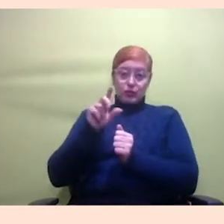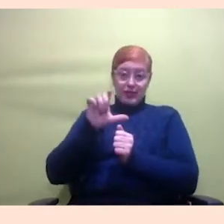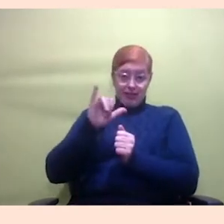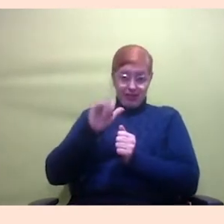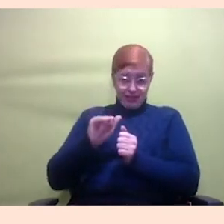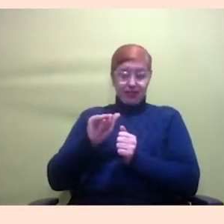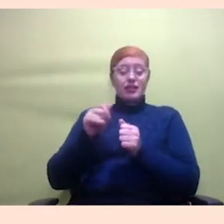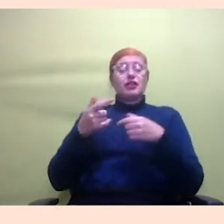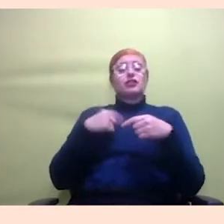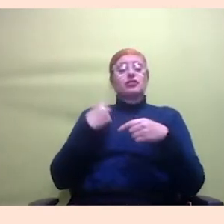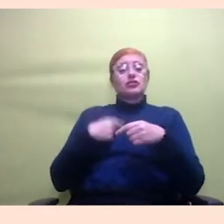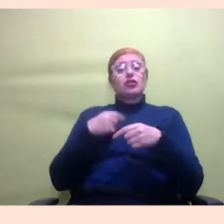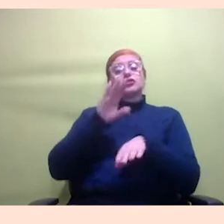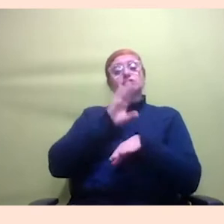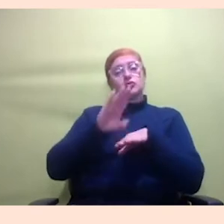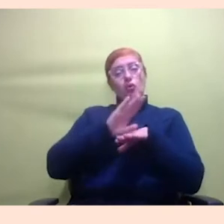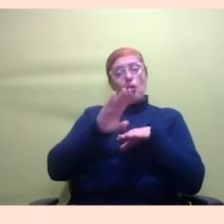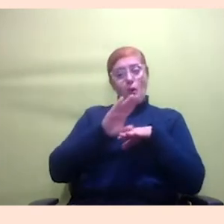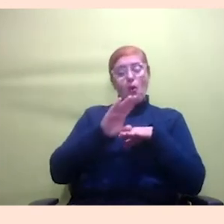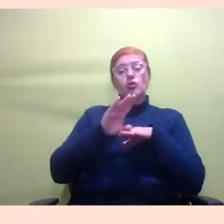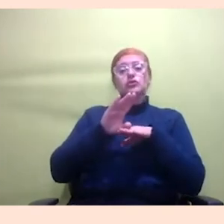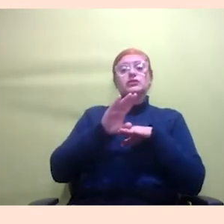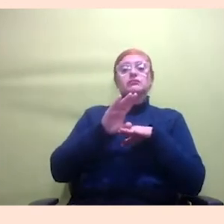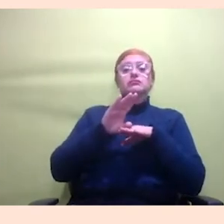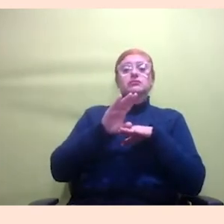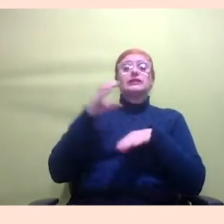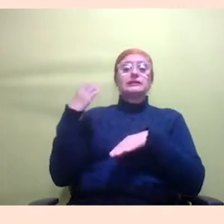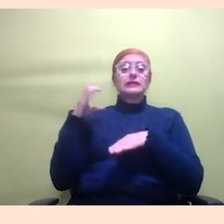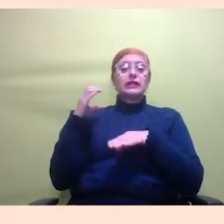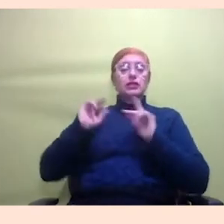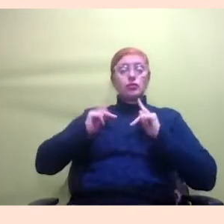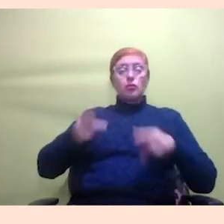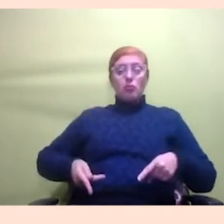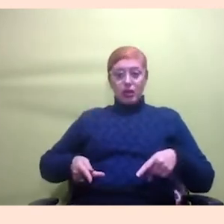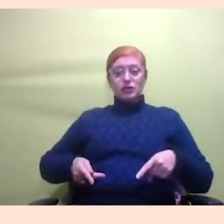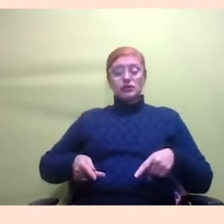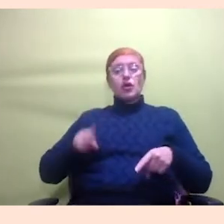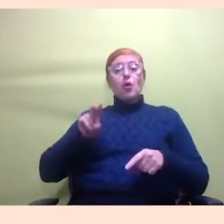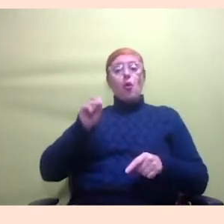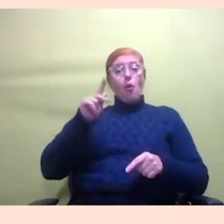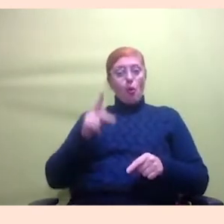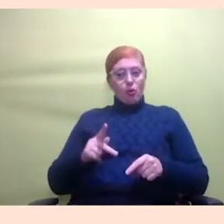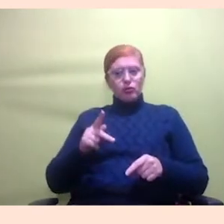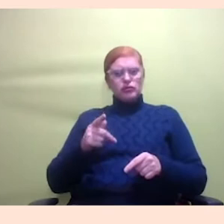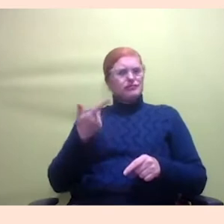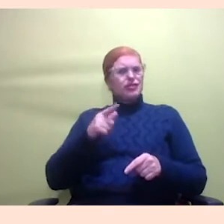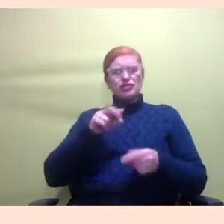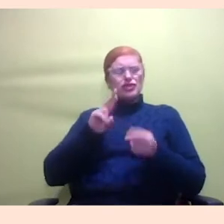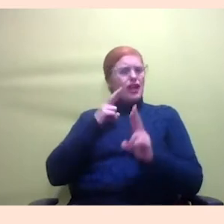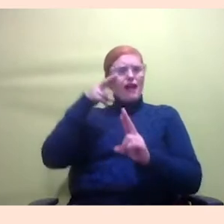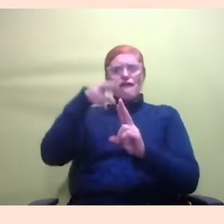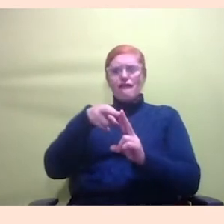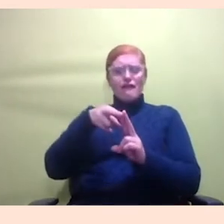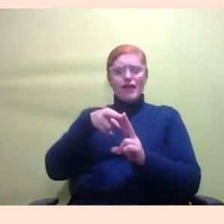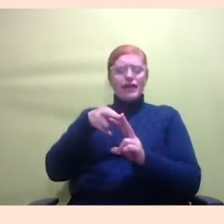cursos de ciências humanas na USP sem nenhum tipo de referência de autores negros ou mulheres negras